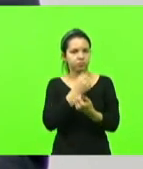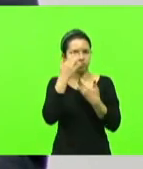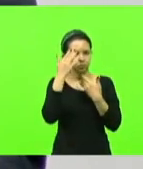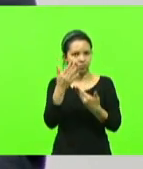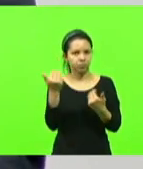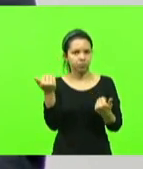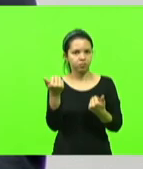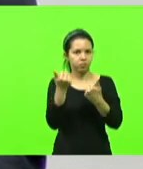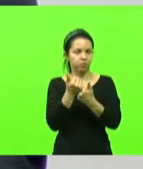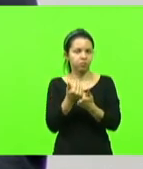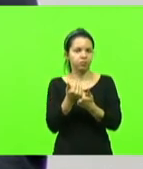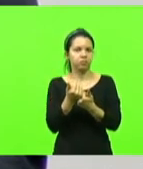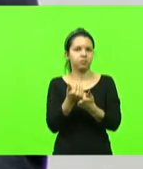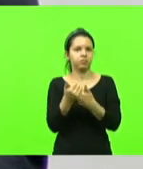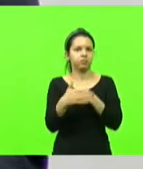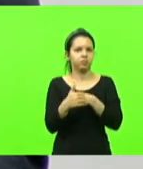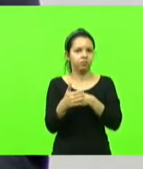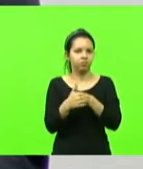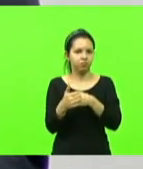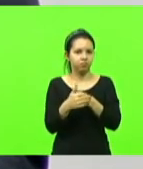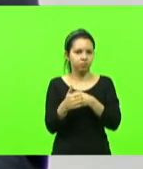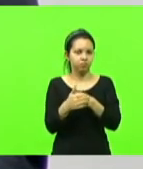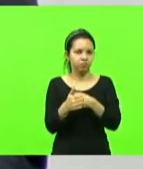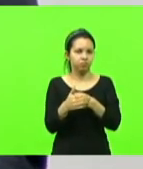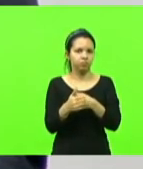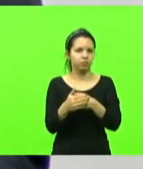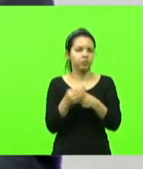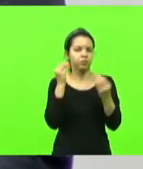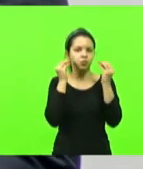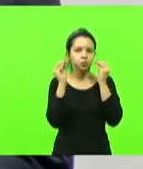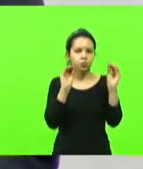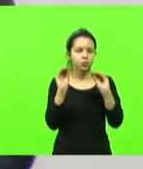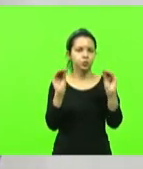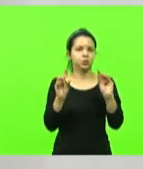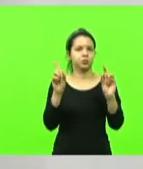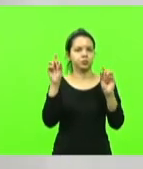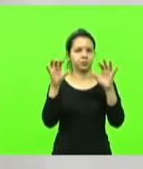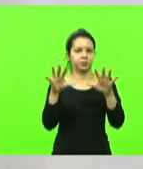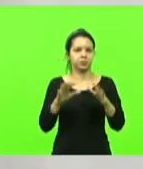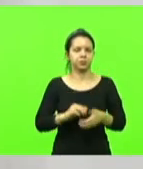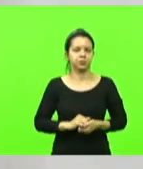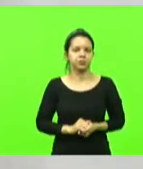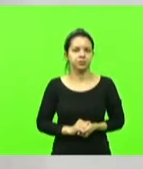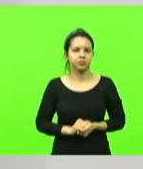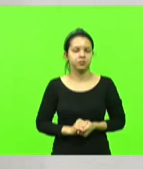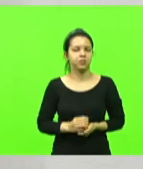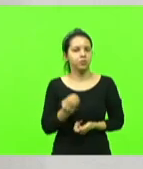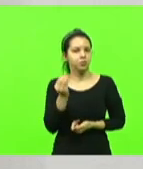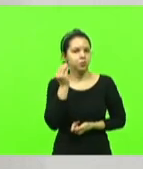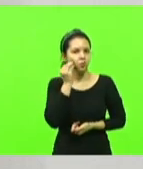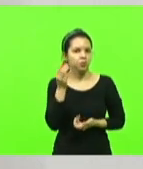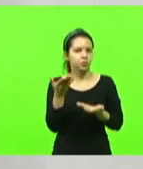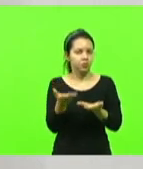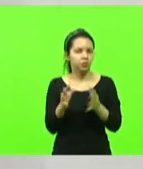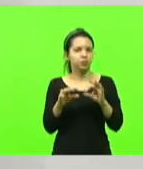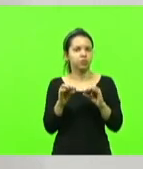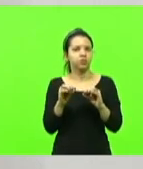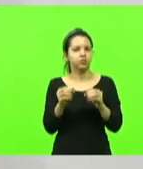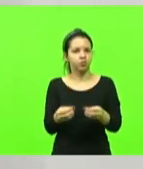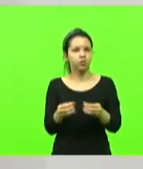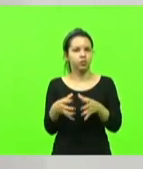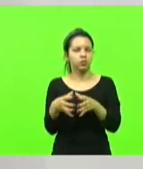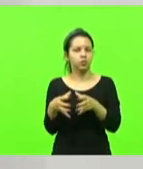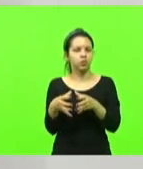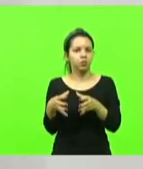apoio, todo o carinho, toda a torcida e um beijão. Fiquem com Deus. Beijo no coração para você também e de toda a equipe do Gabinete